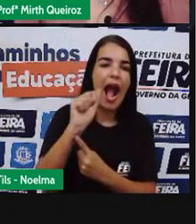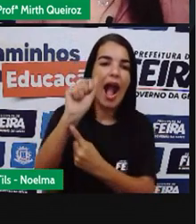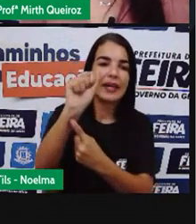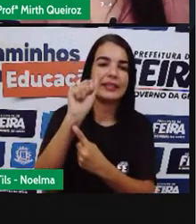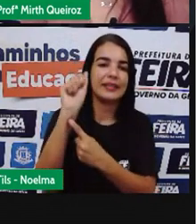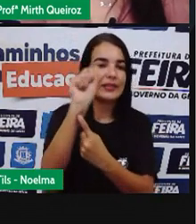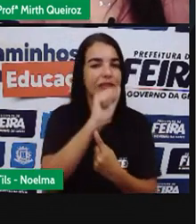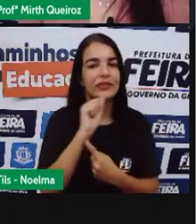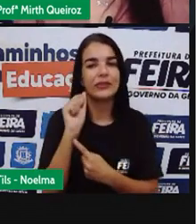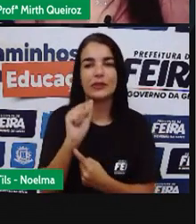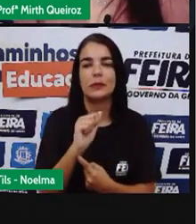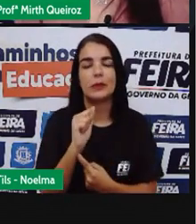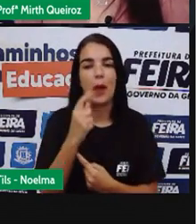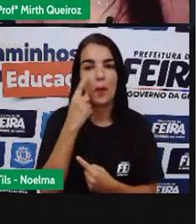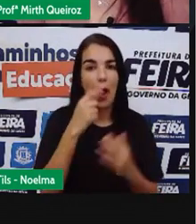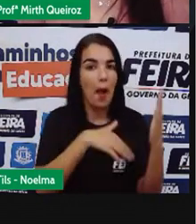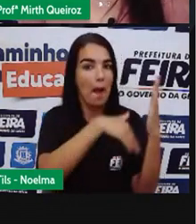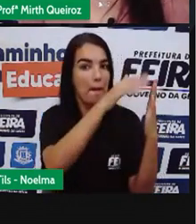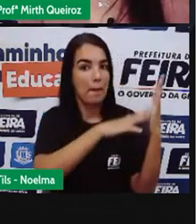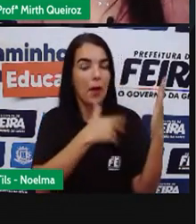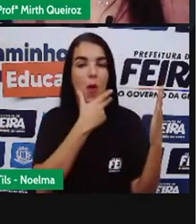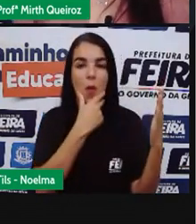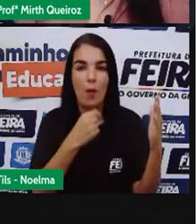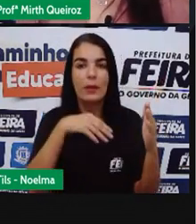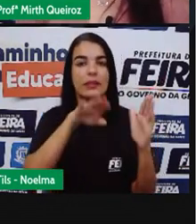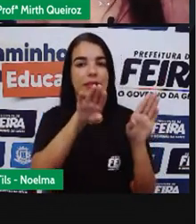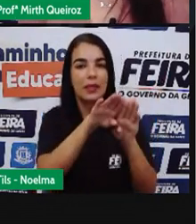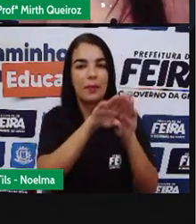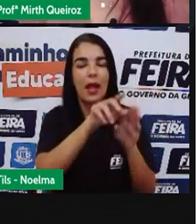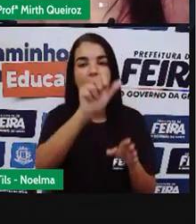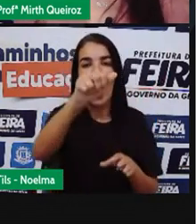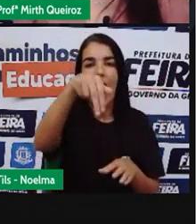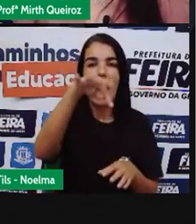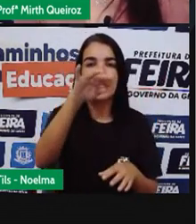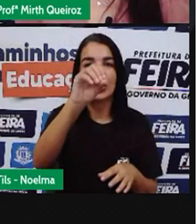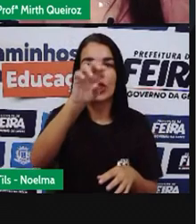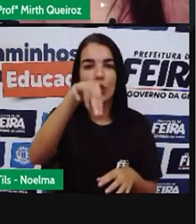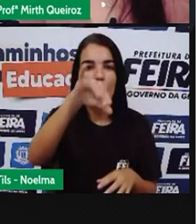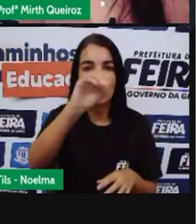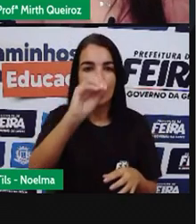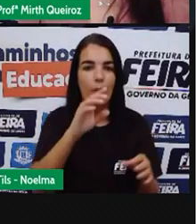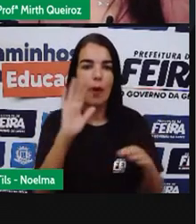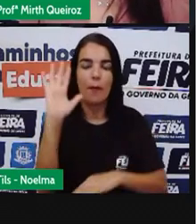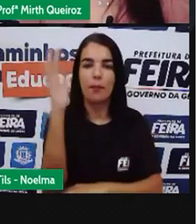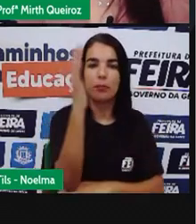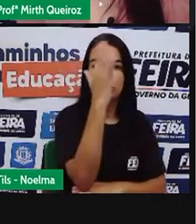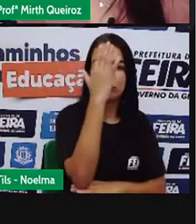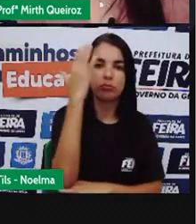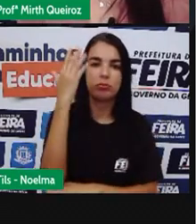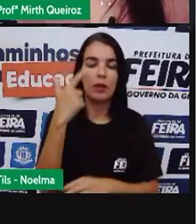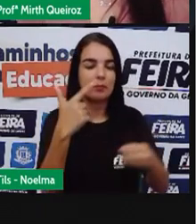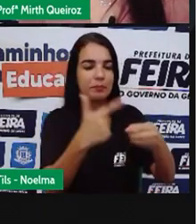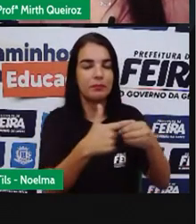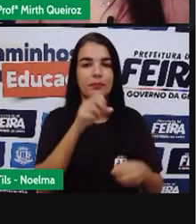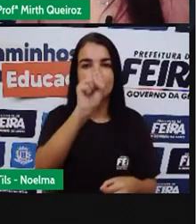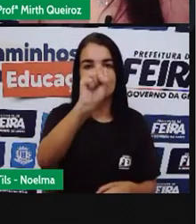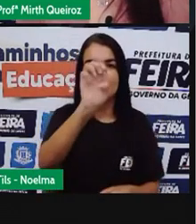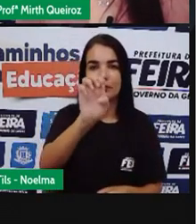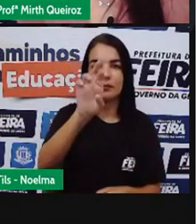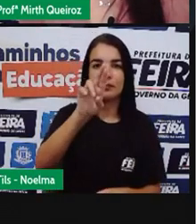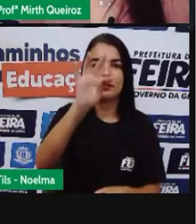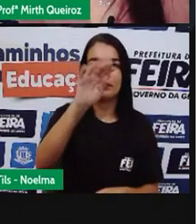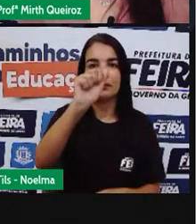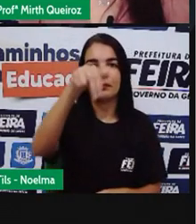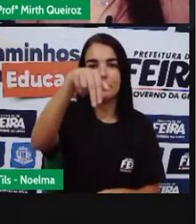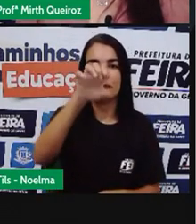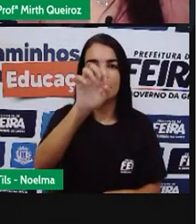quadro Que foi feito Pelo pintor brasileiro Antônio Parreiras Que se chama Sertaneja Aqui nós